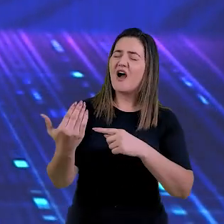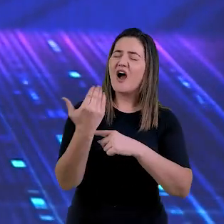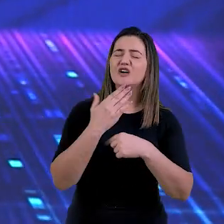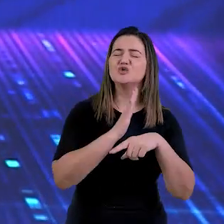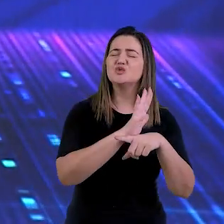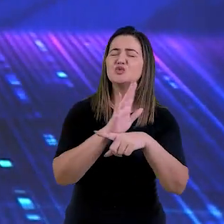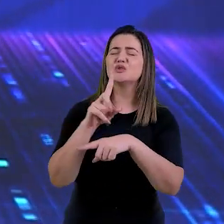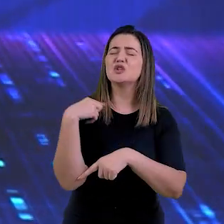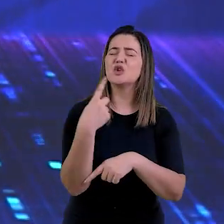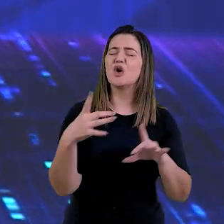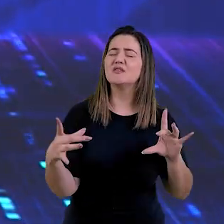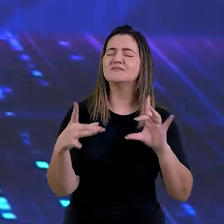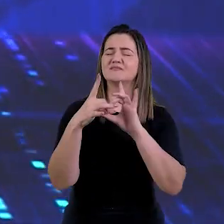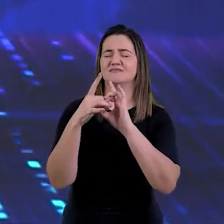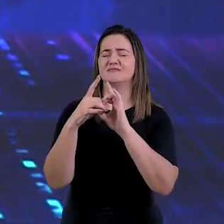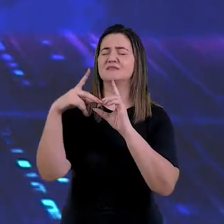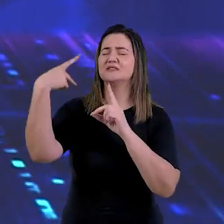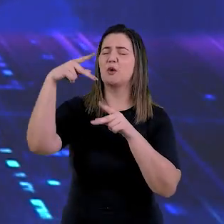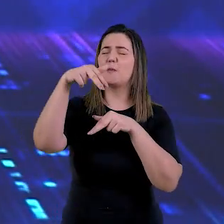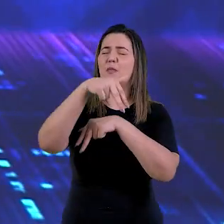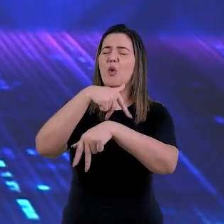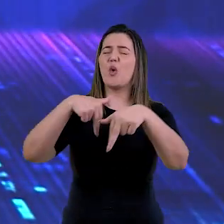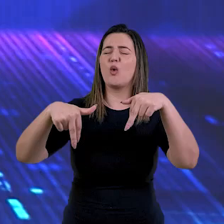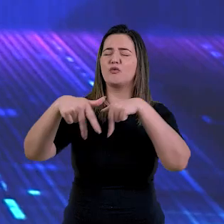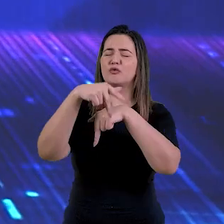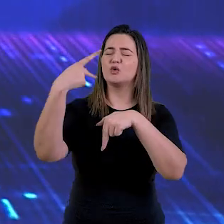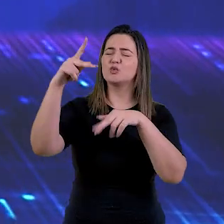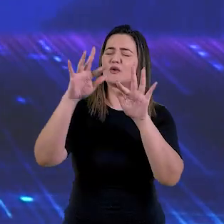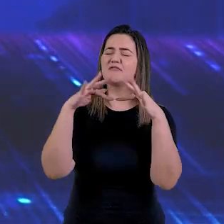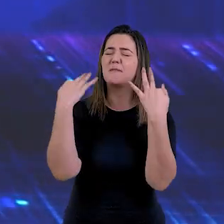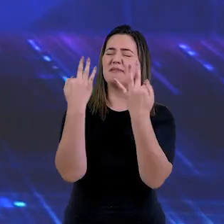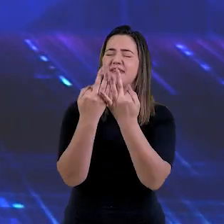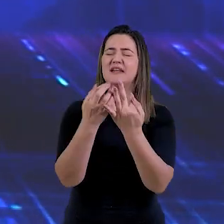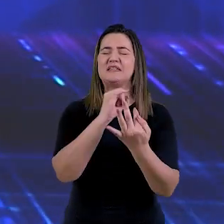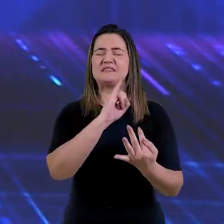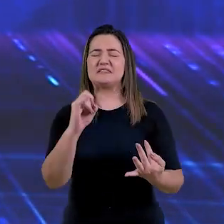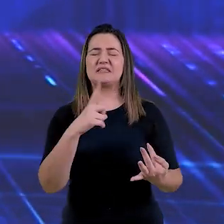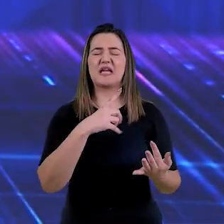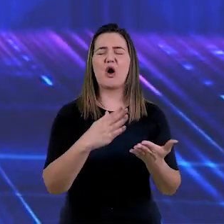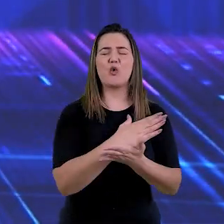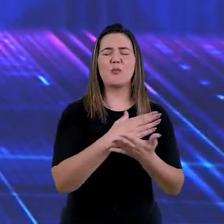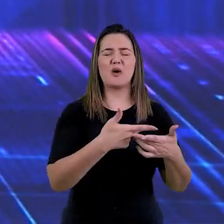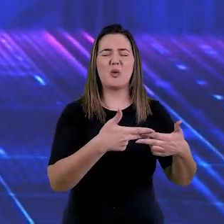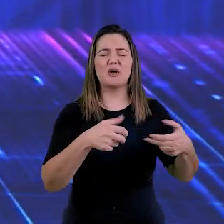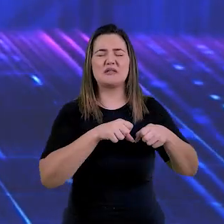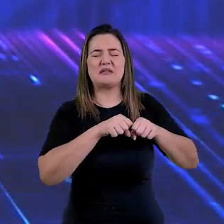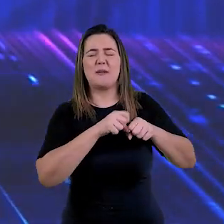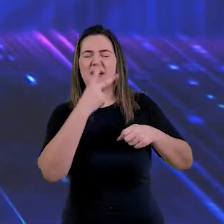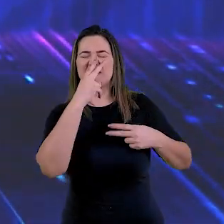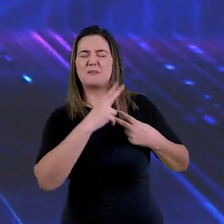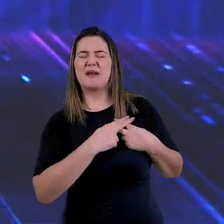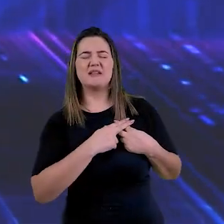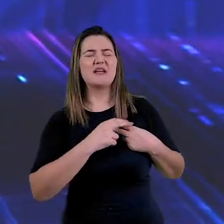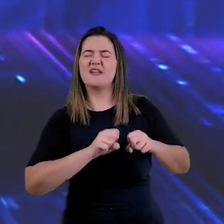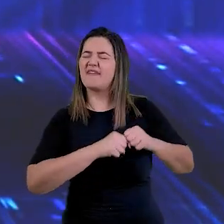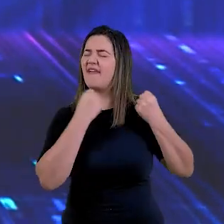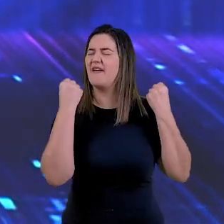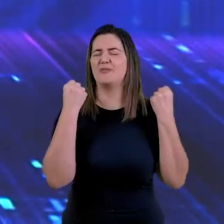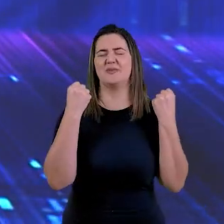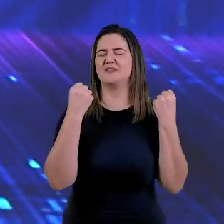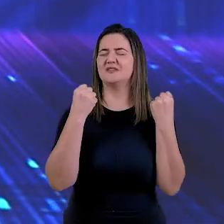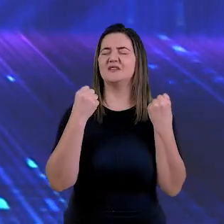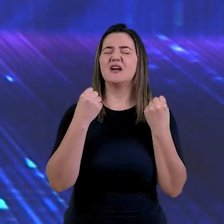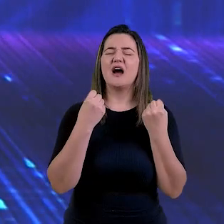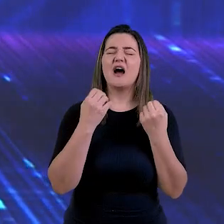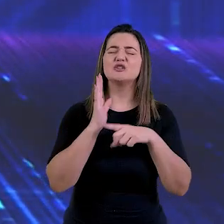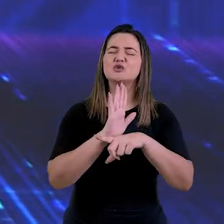Pai, a pertencermos ao Teu povo, a sermos parte da Tua família. Quebra qualquer amarra que está impedindo este Teu filho e esta Tua filha de se